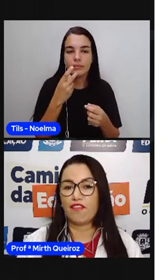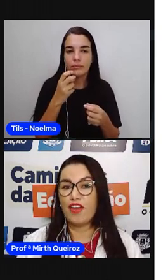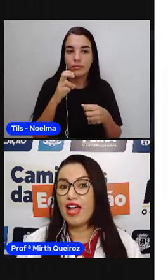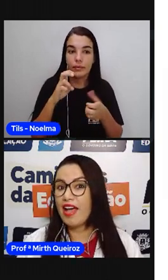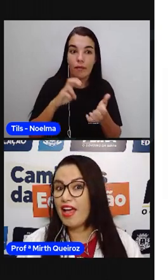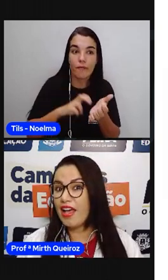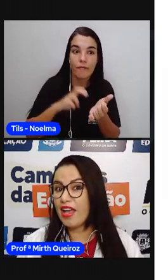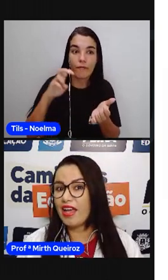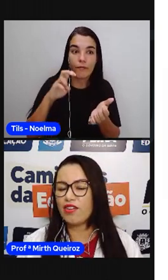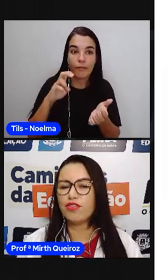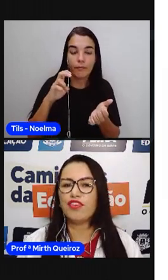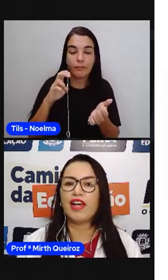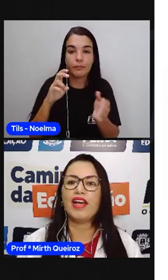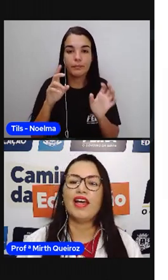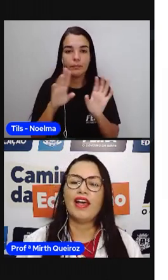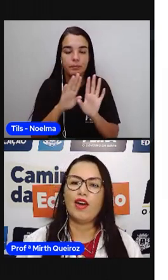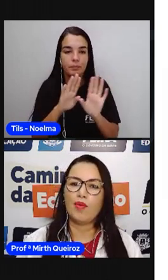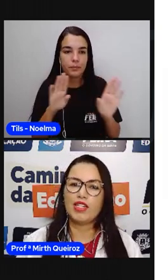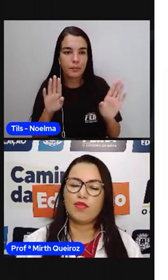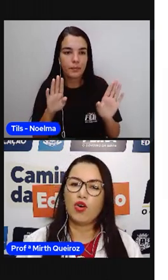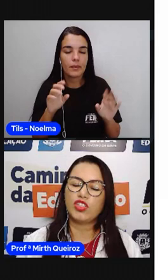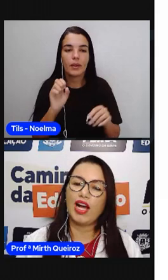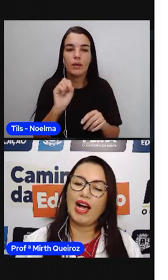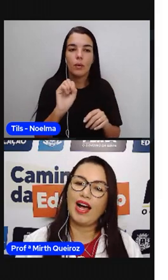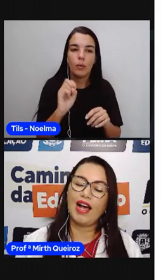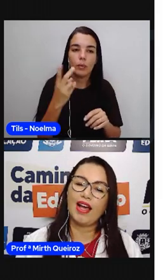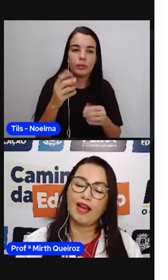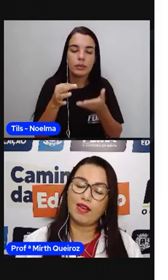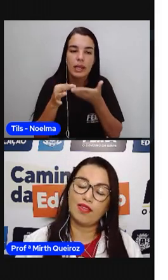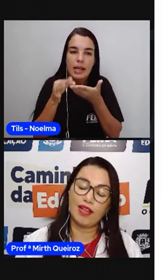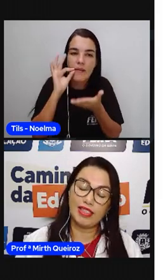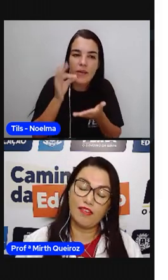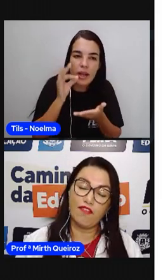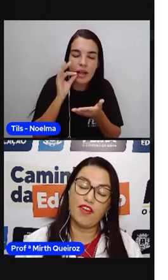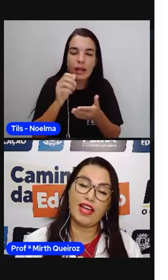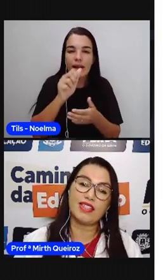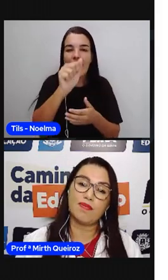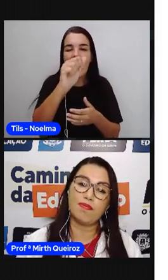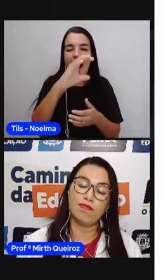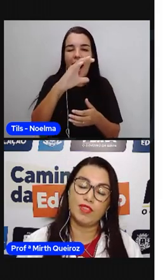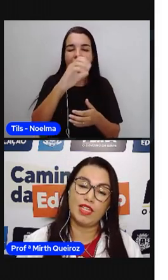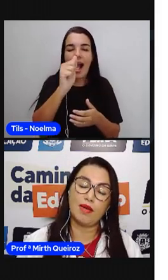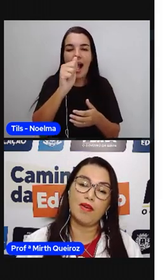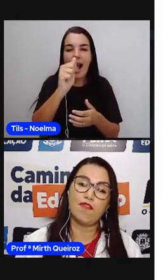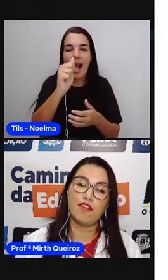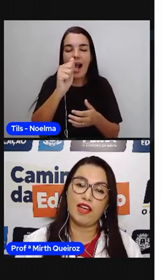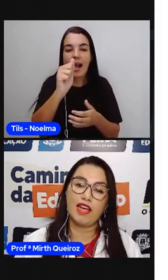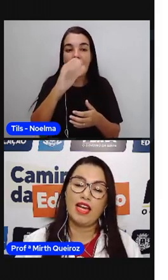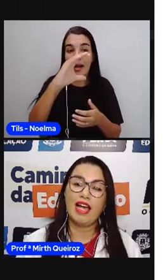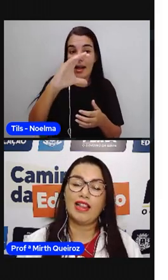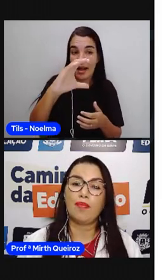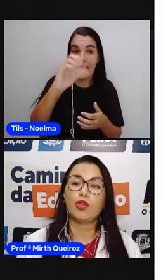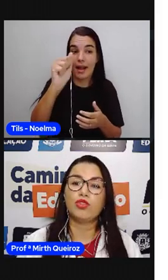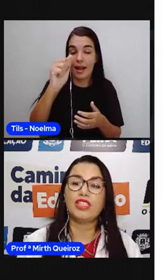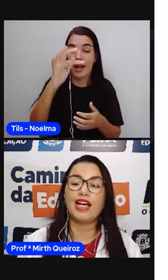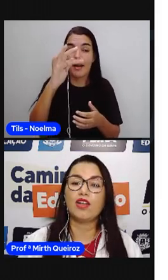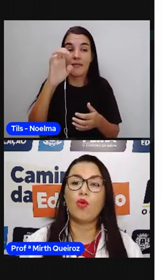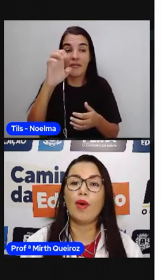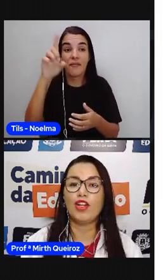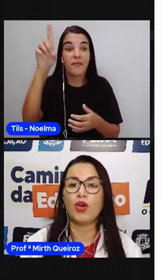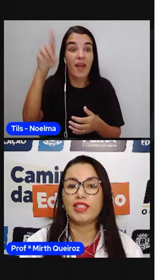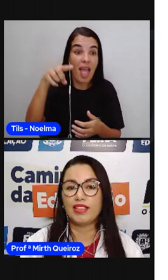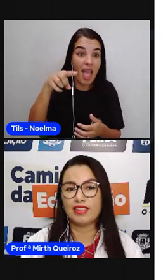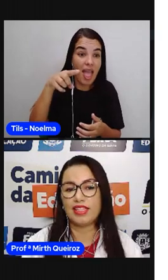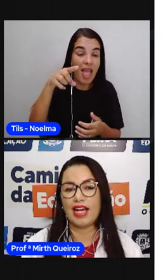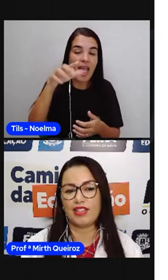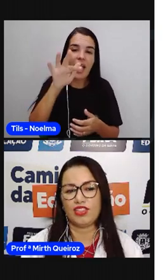é o mais forte. Esse pé, essa sílaba pé, ela é pronunciada